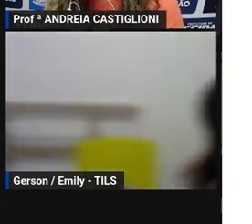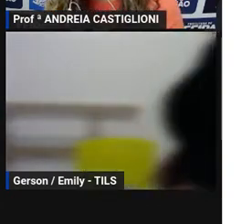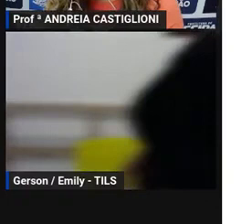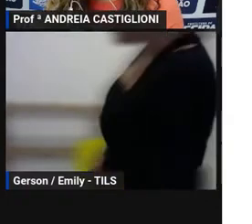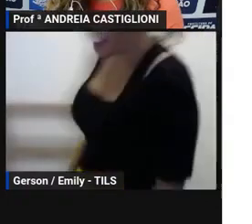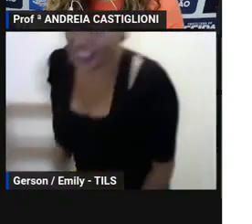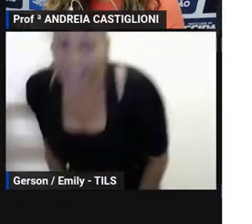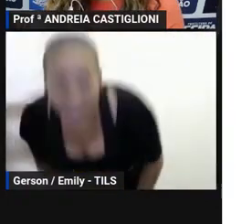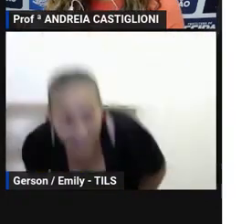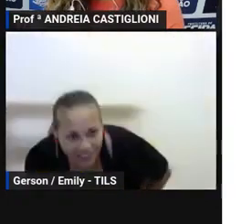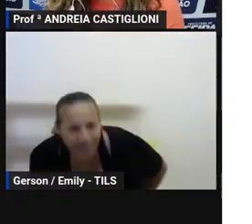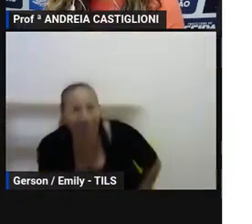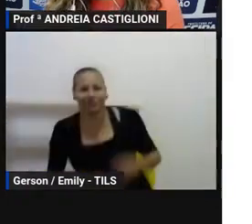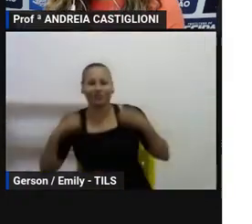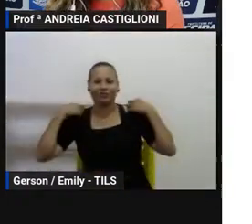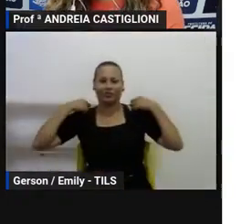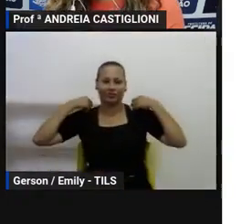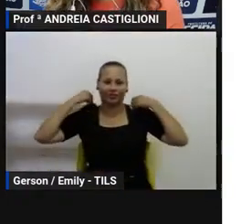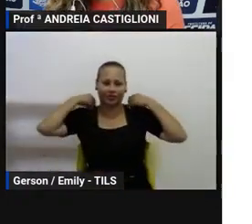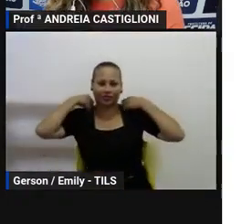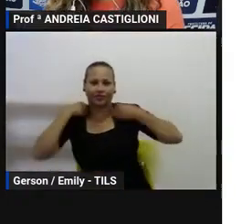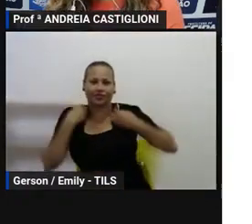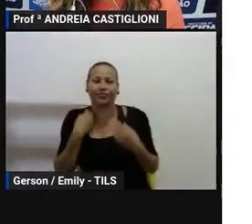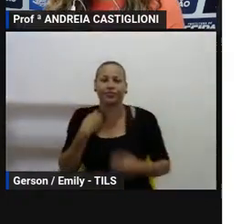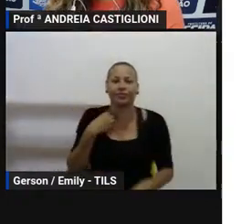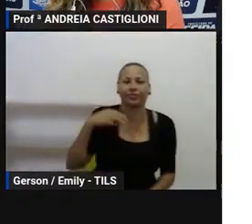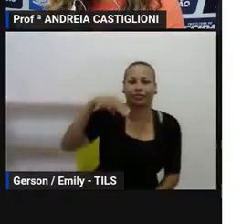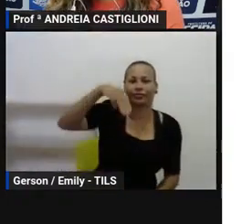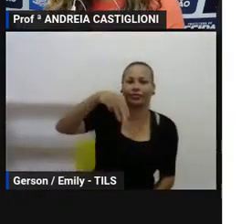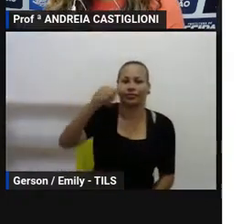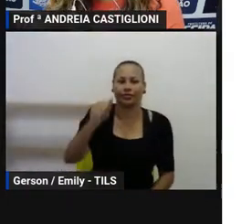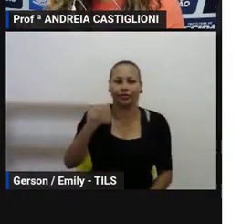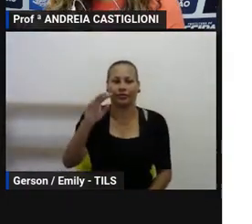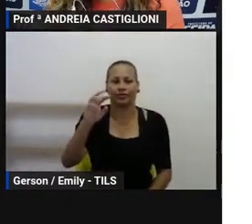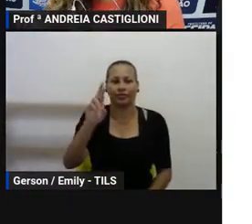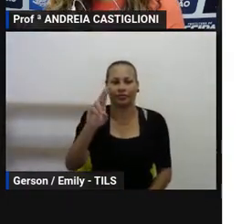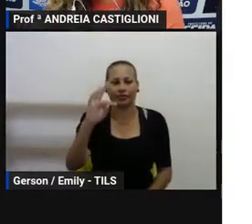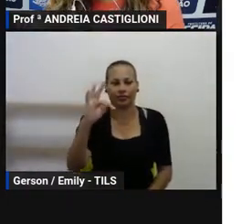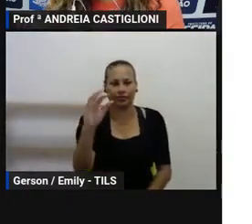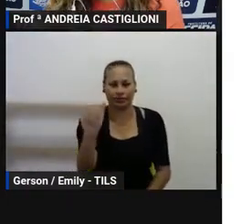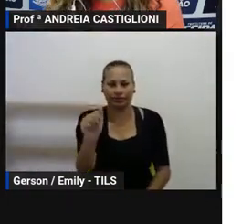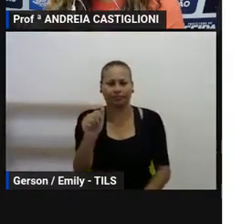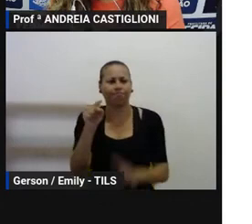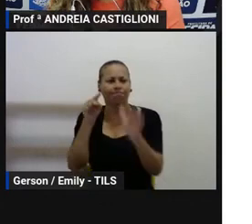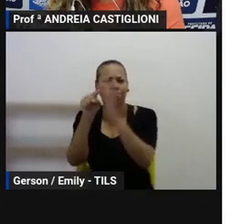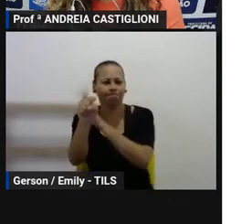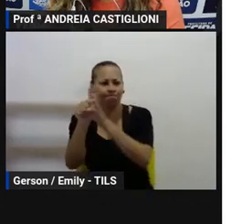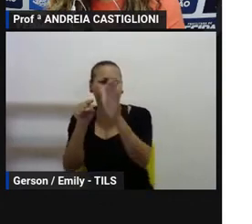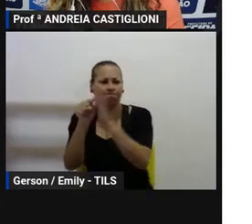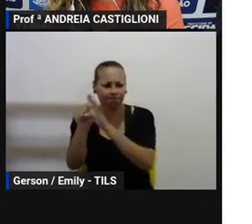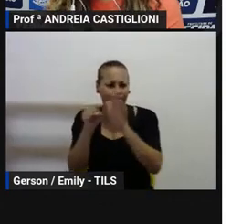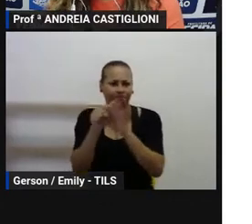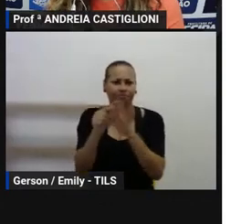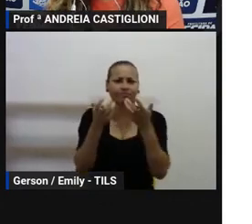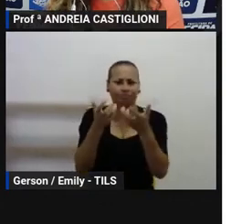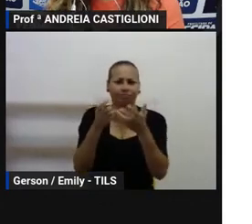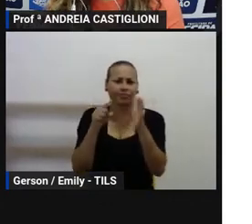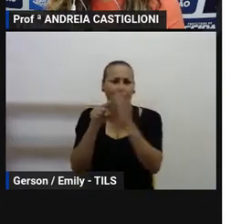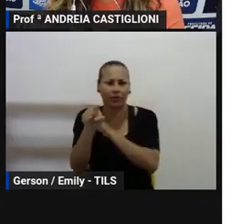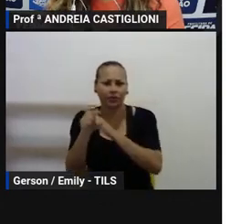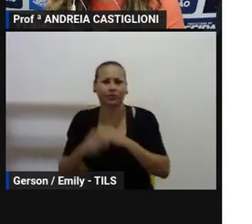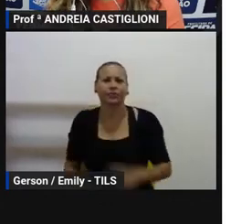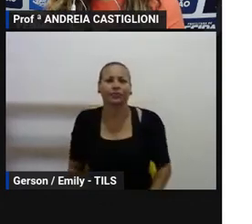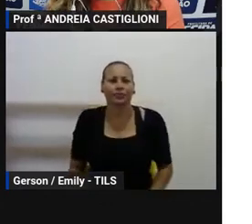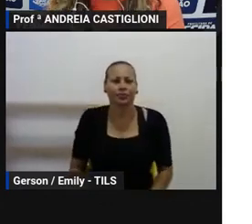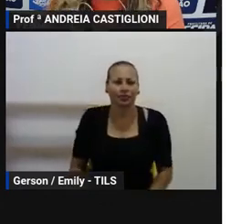Enfim, vamos ver, Rafa disse que também tem algumas perguntas próprias para o, o, o,